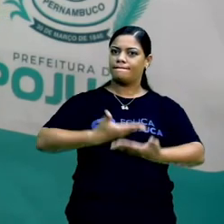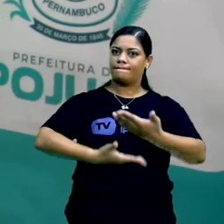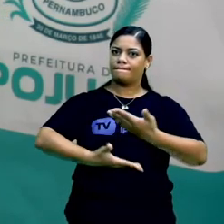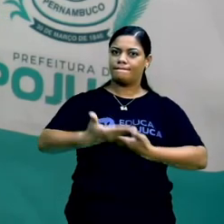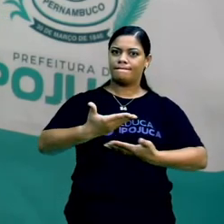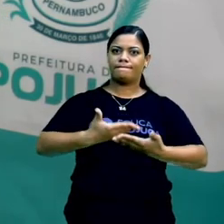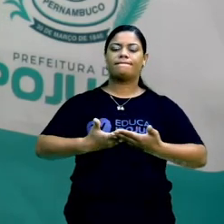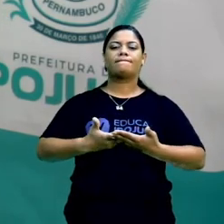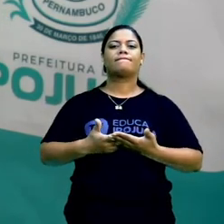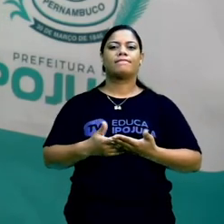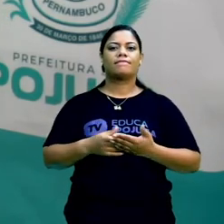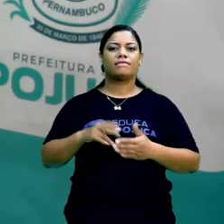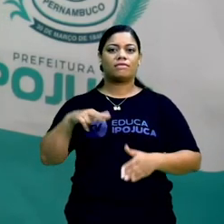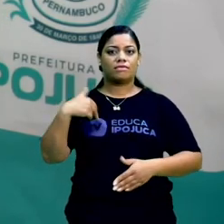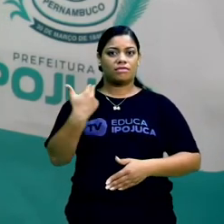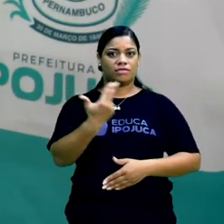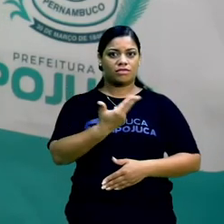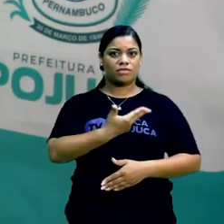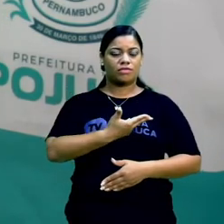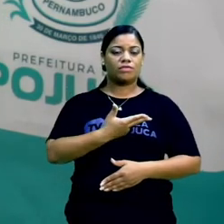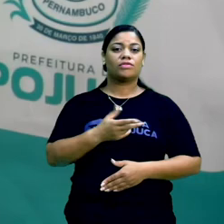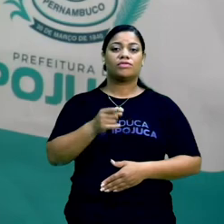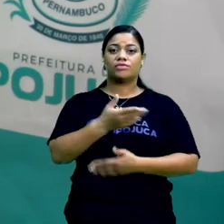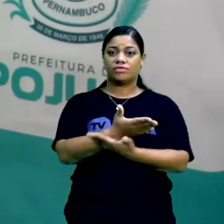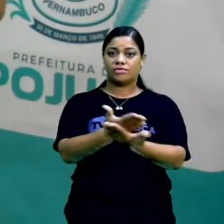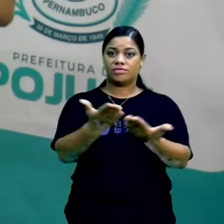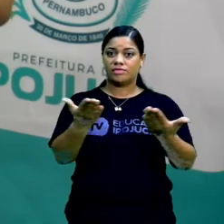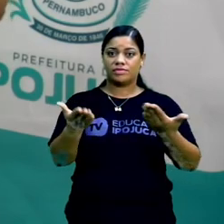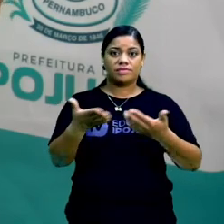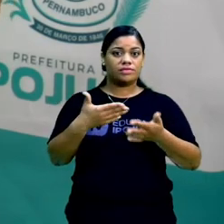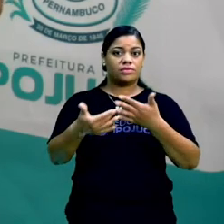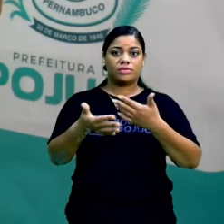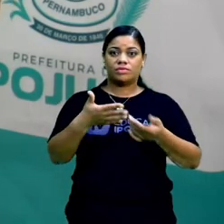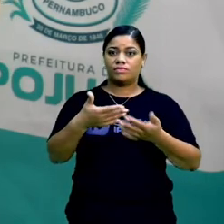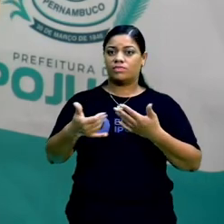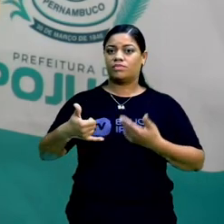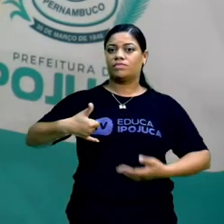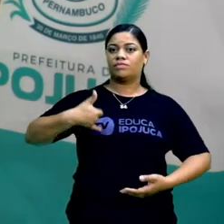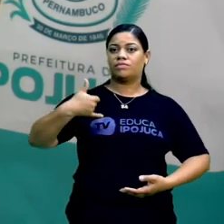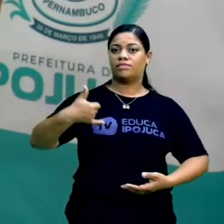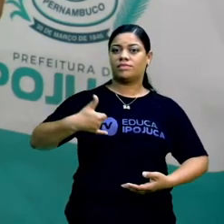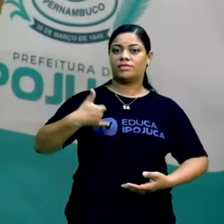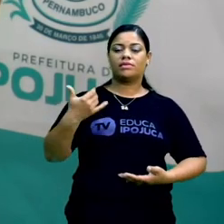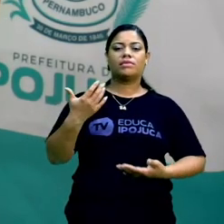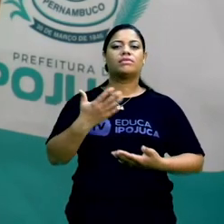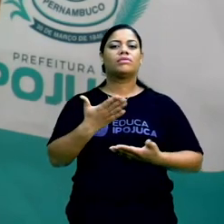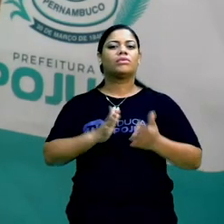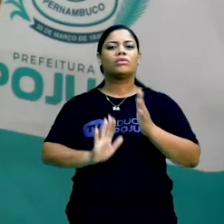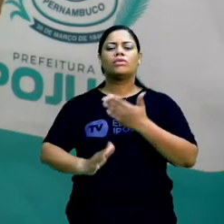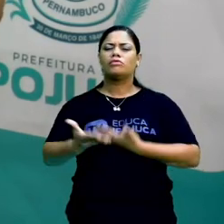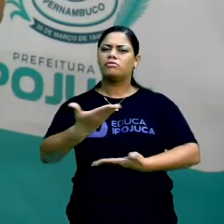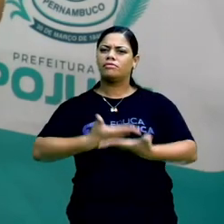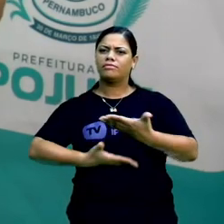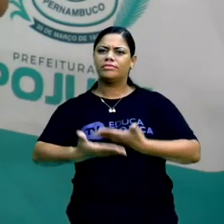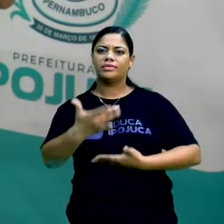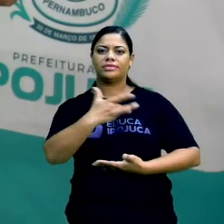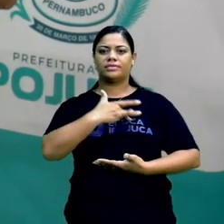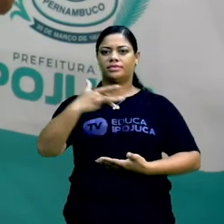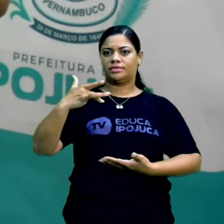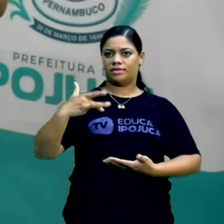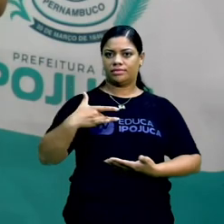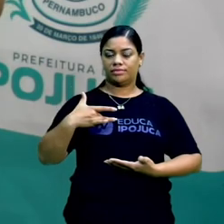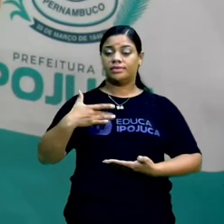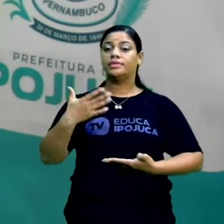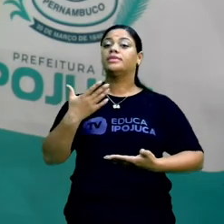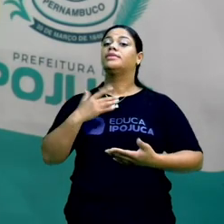abrir os olhos, independente da idade, vocês aí olham, independente da idade, cuidar da nossa saúde física e